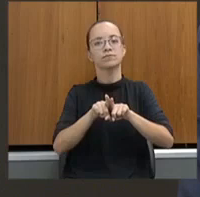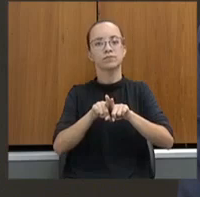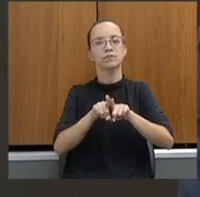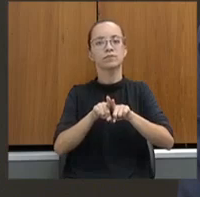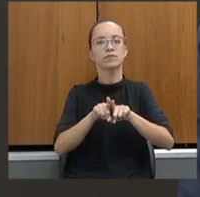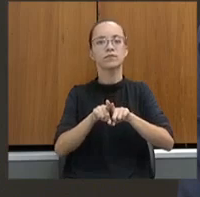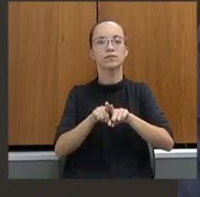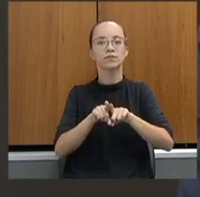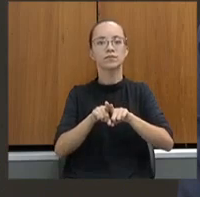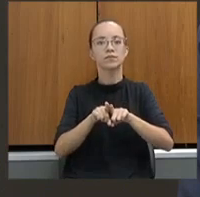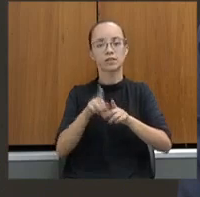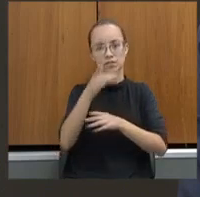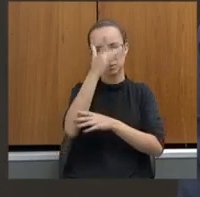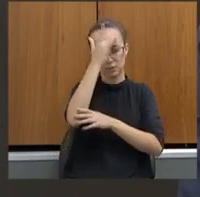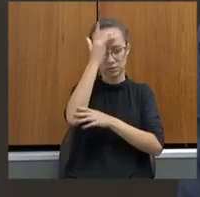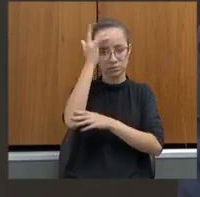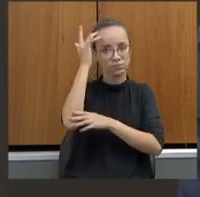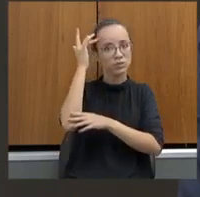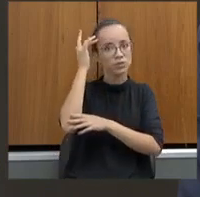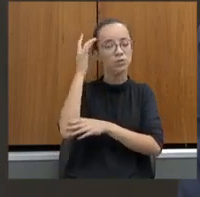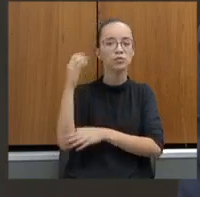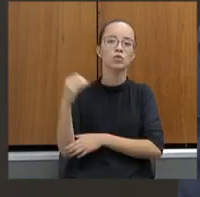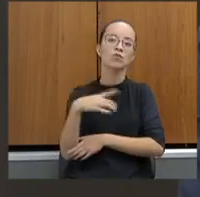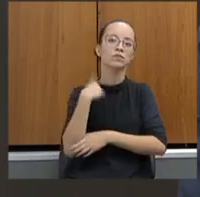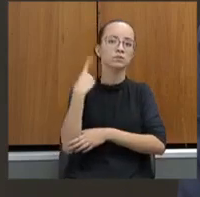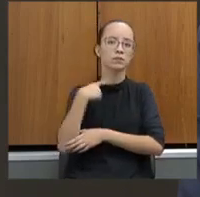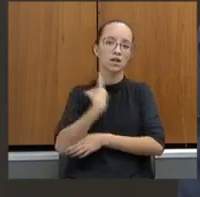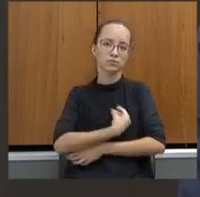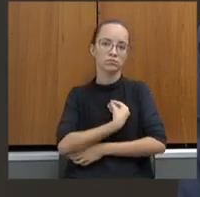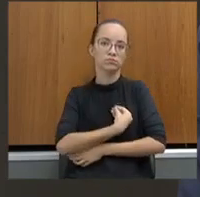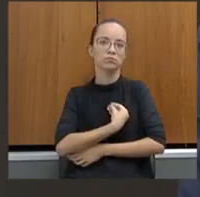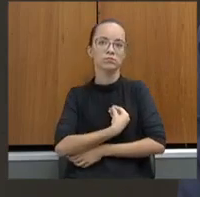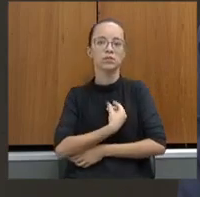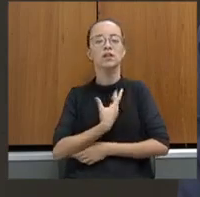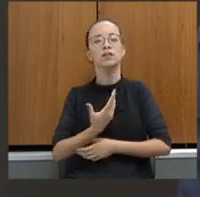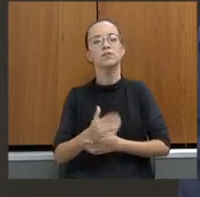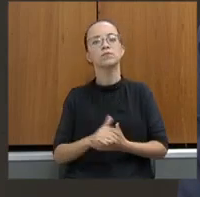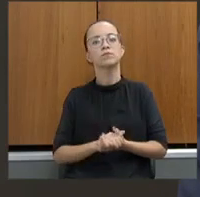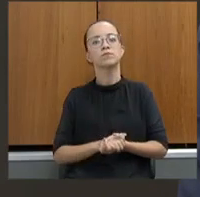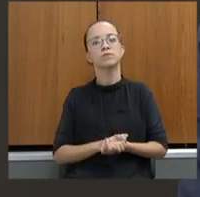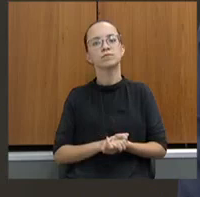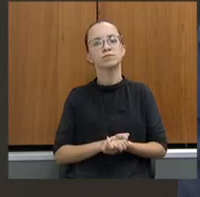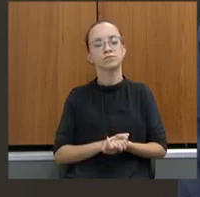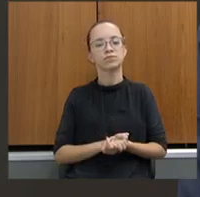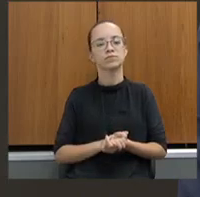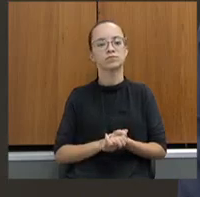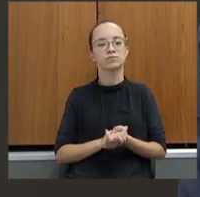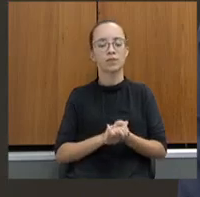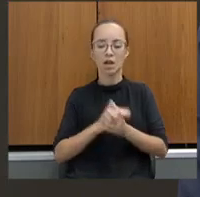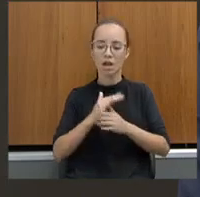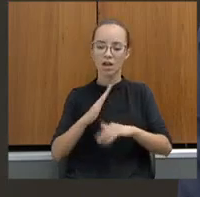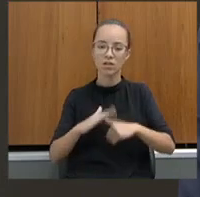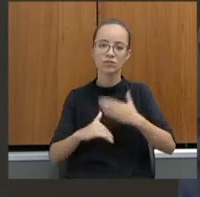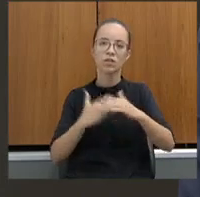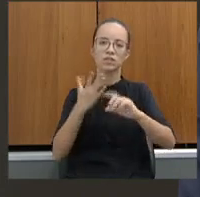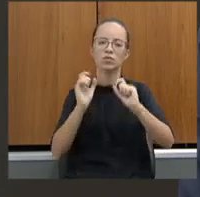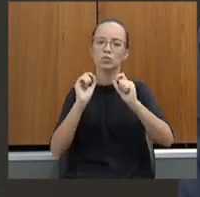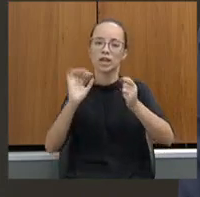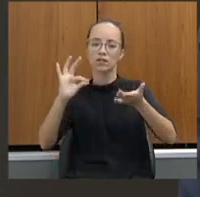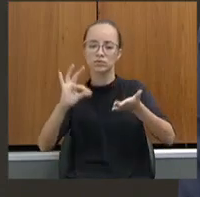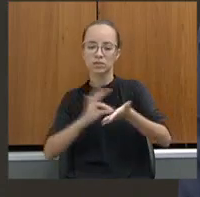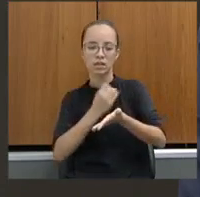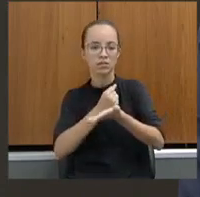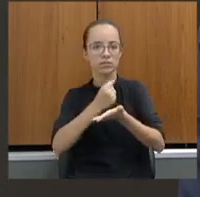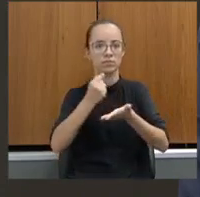nossos parceiros anteriores, nossos novos deputados, deputada, quanto também a evolução das contratações também,